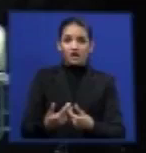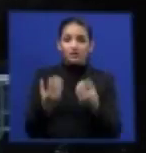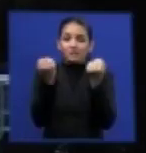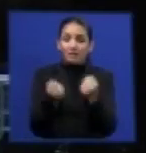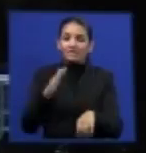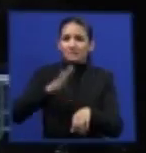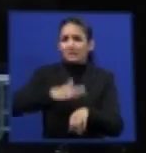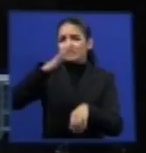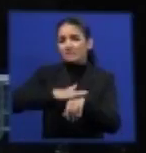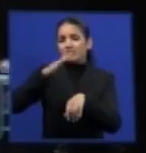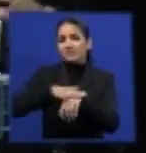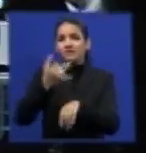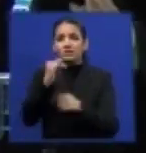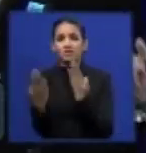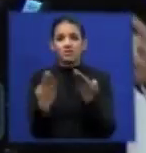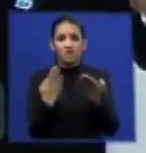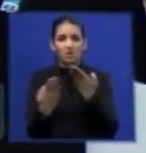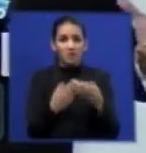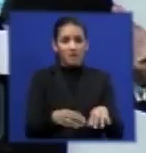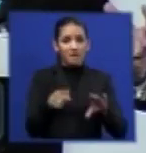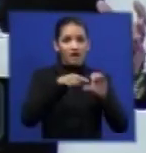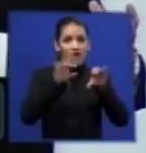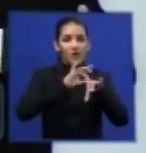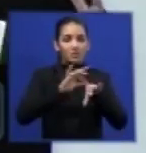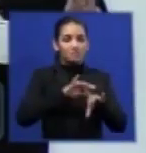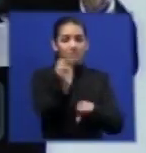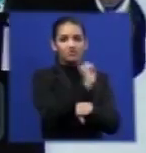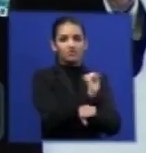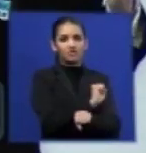um pneu comum. Então, se for falar em peso,